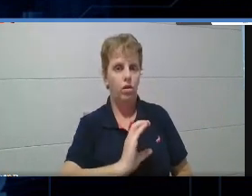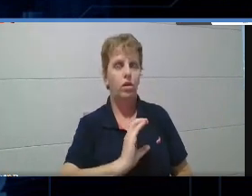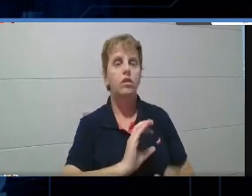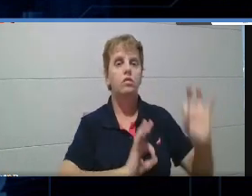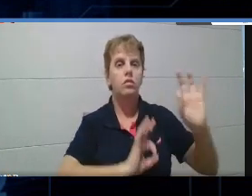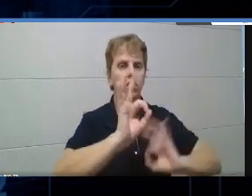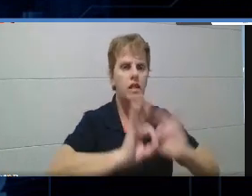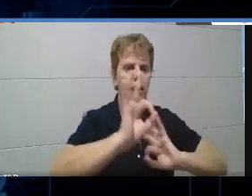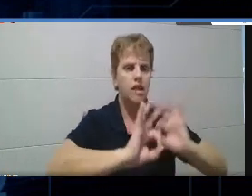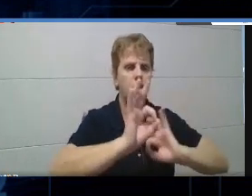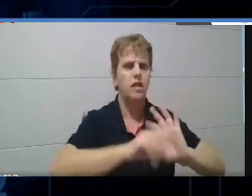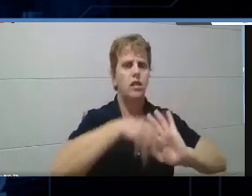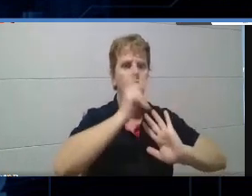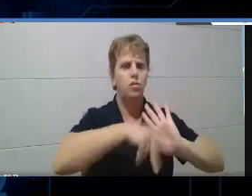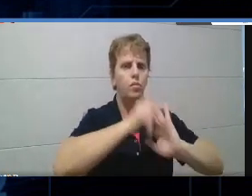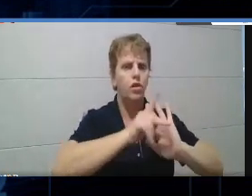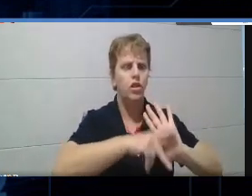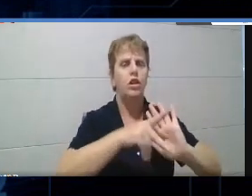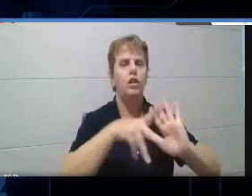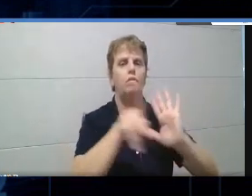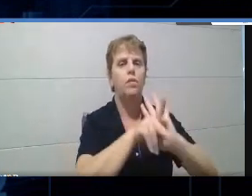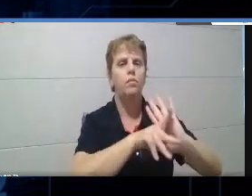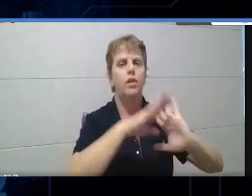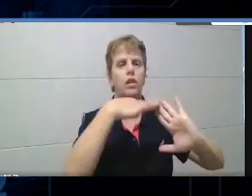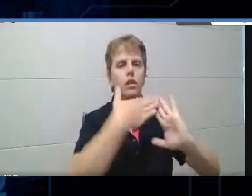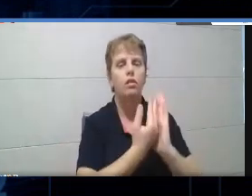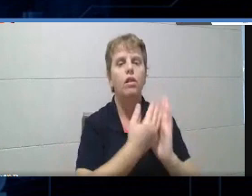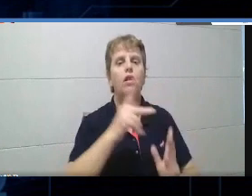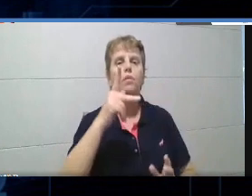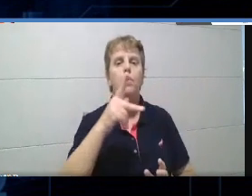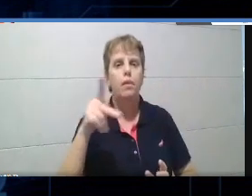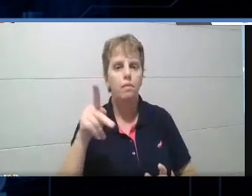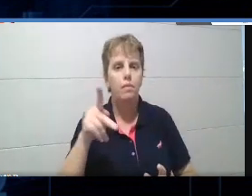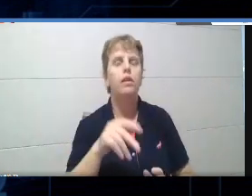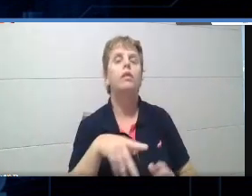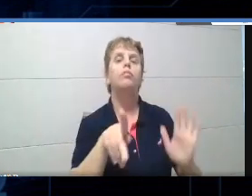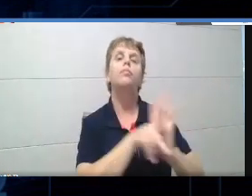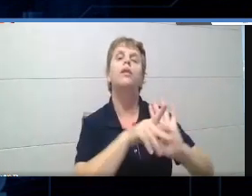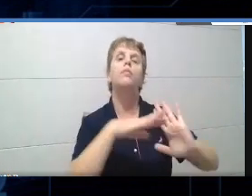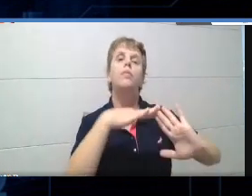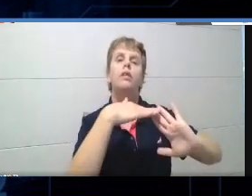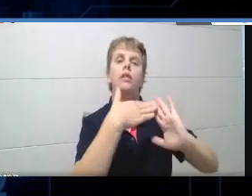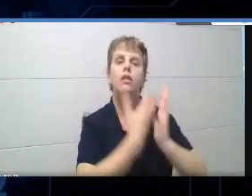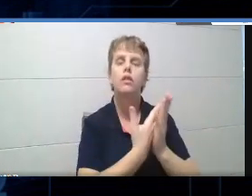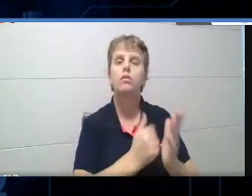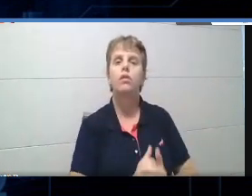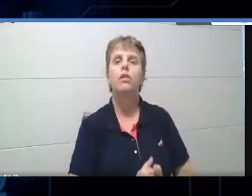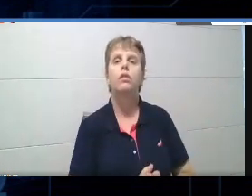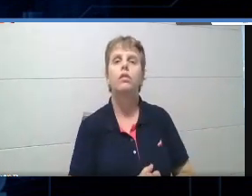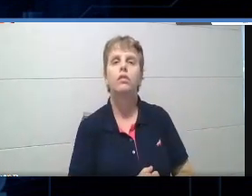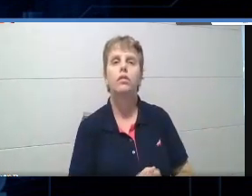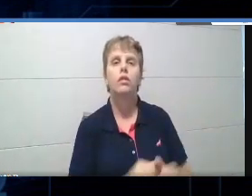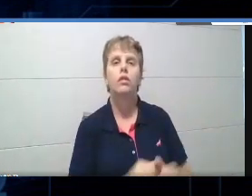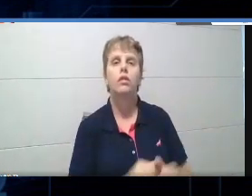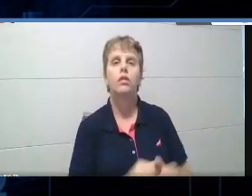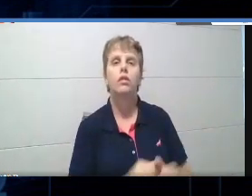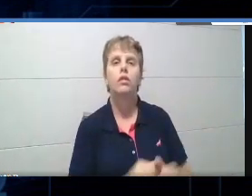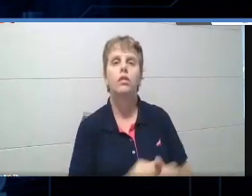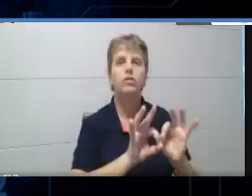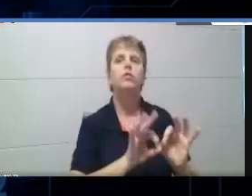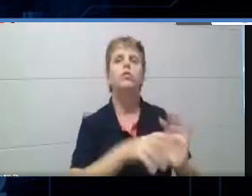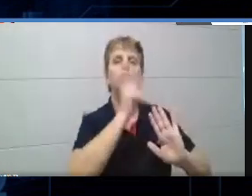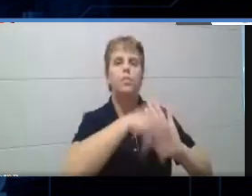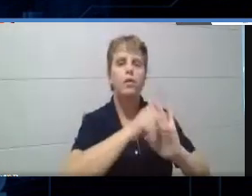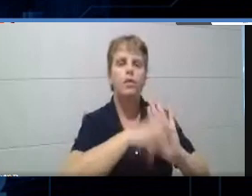escola, reformando e tal, quem é que monta o PPP aí, né, vocês montam o PPP, escreve aí pra mim, eu quero saber, a tem que montar o PPP da escola, projeto